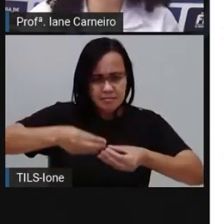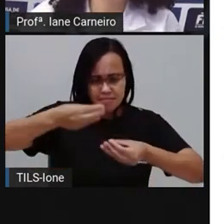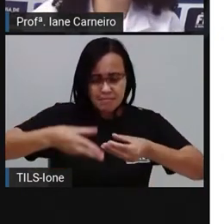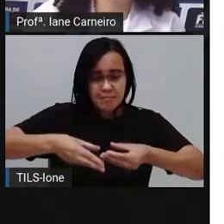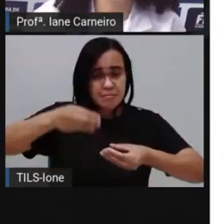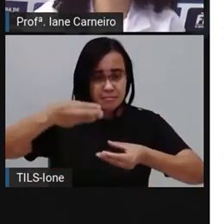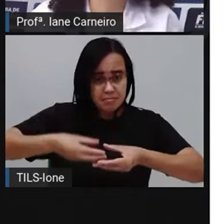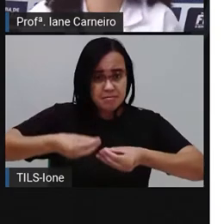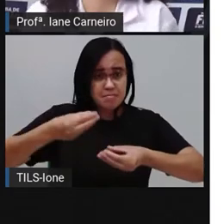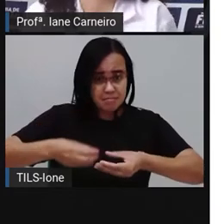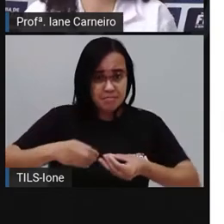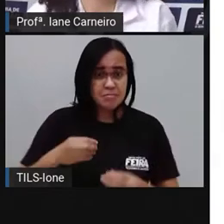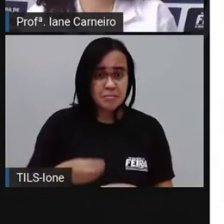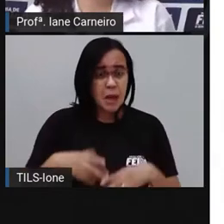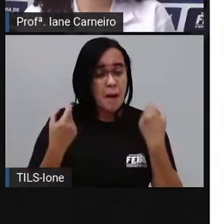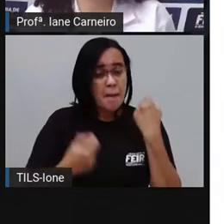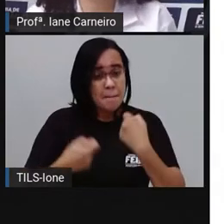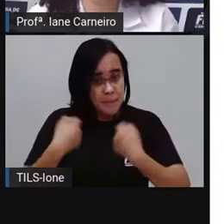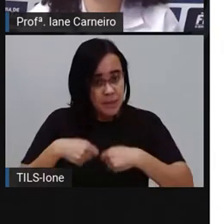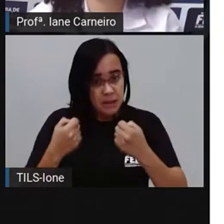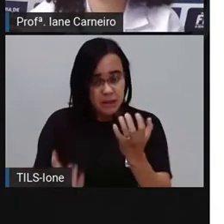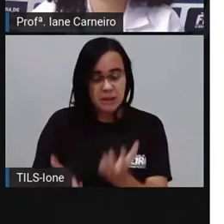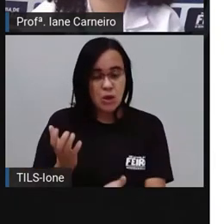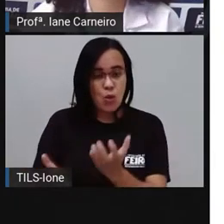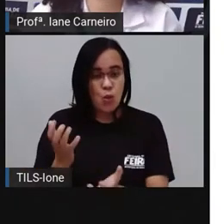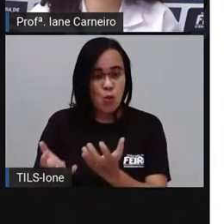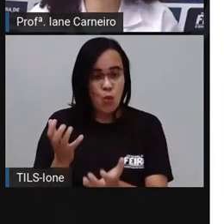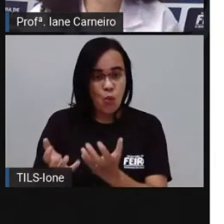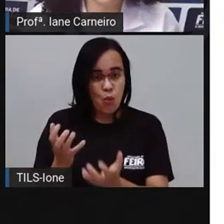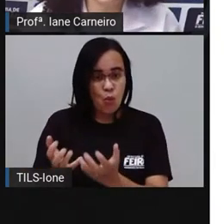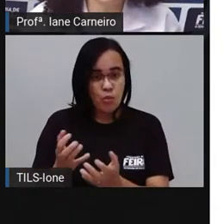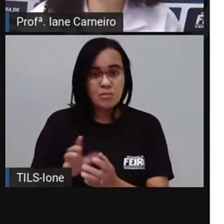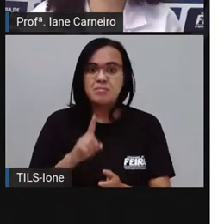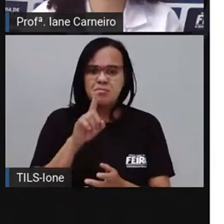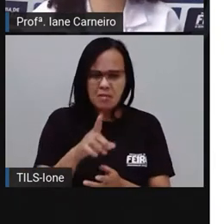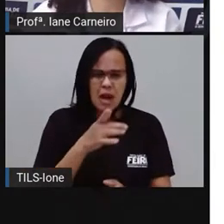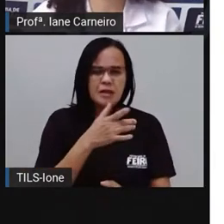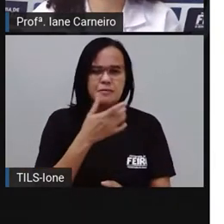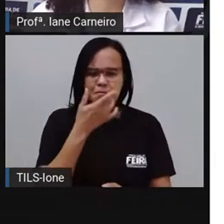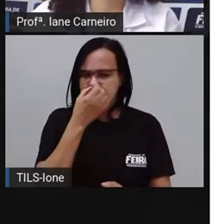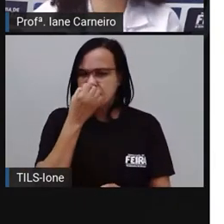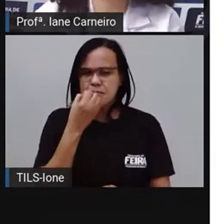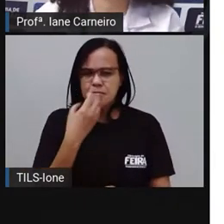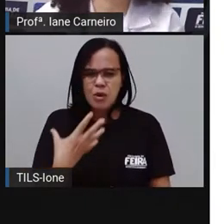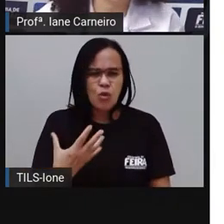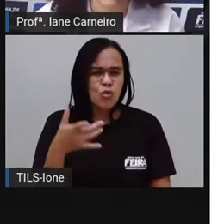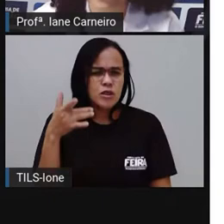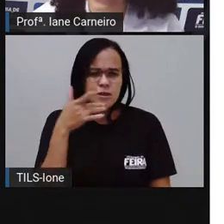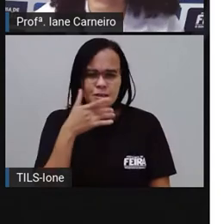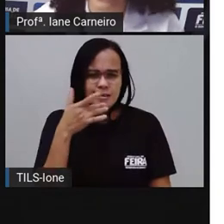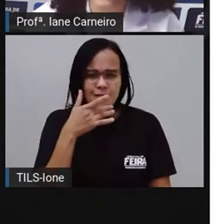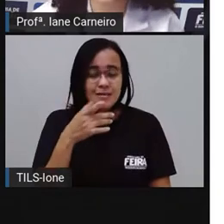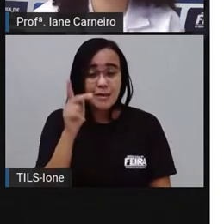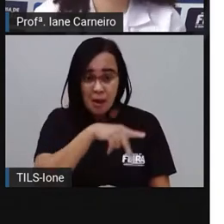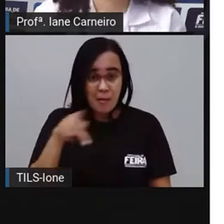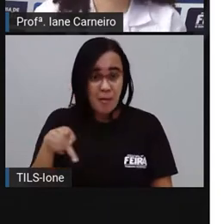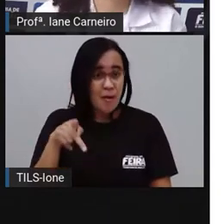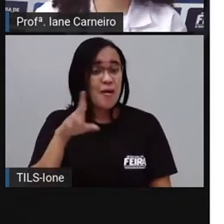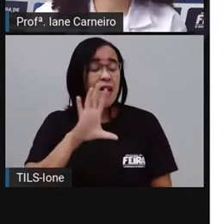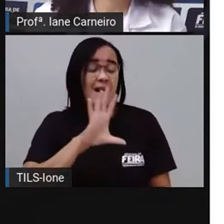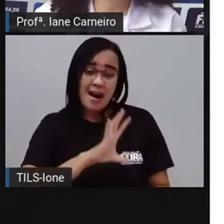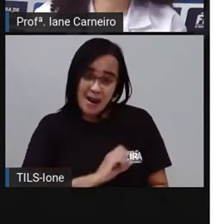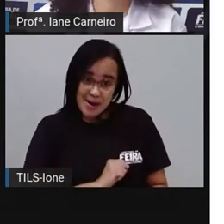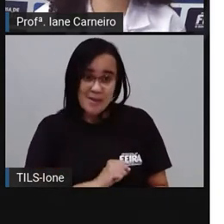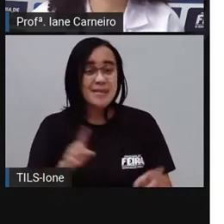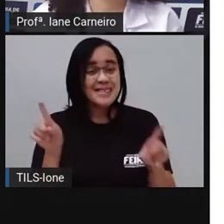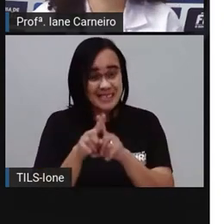cozido, né? É um pouco mais saudável. Mas é a mesma massa, certo? A proama é o abará também. Aí